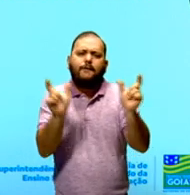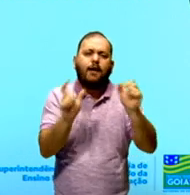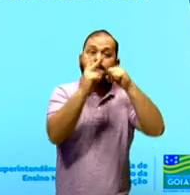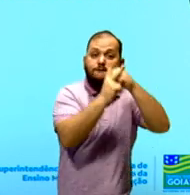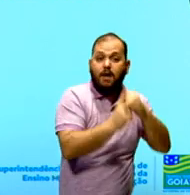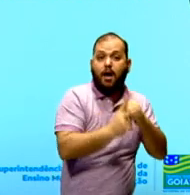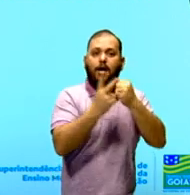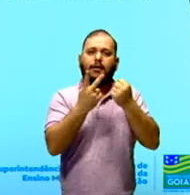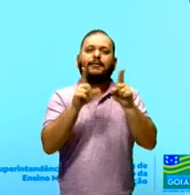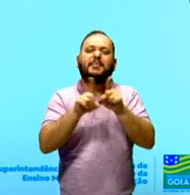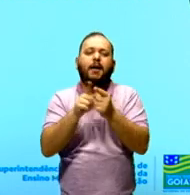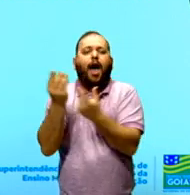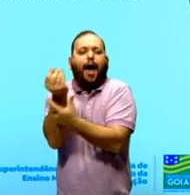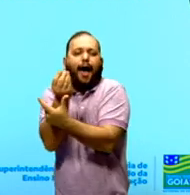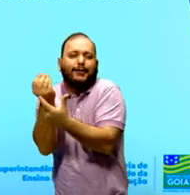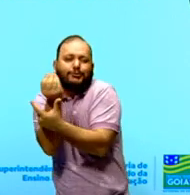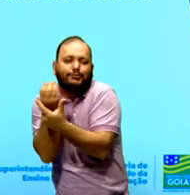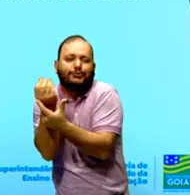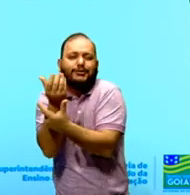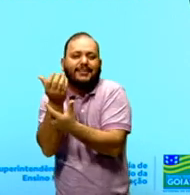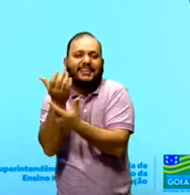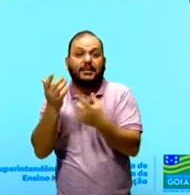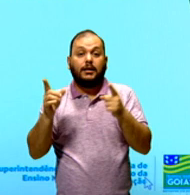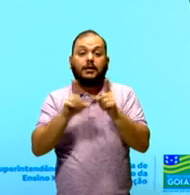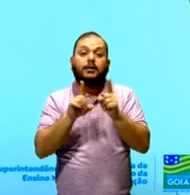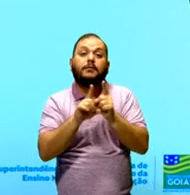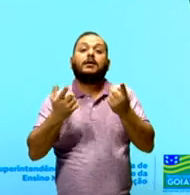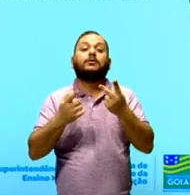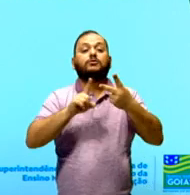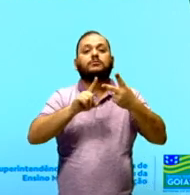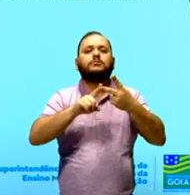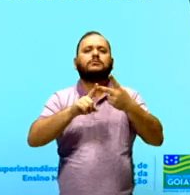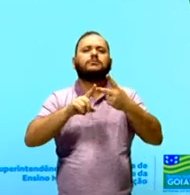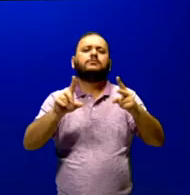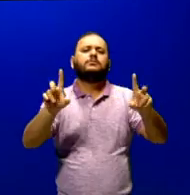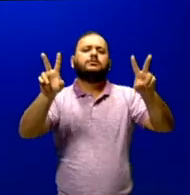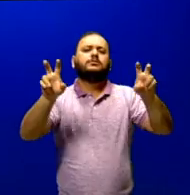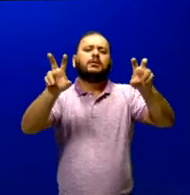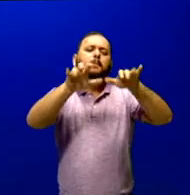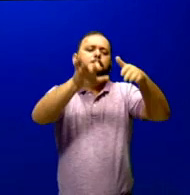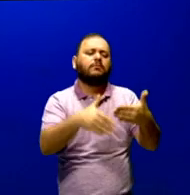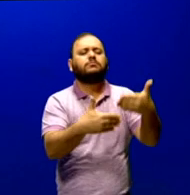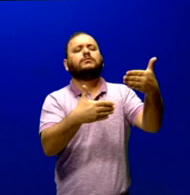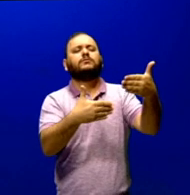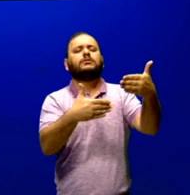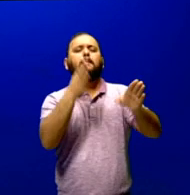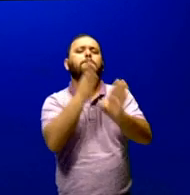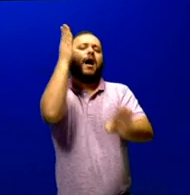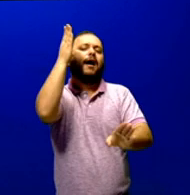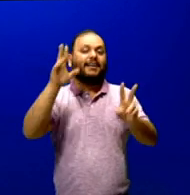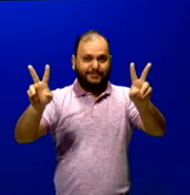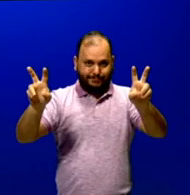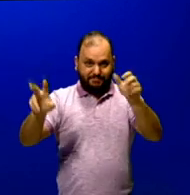segunda expectativa é identificar o tema dessa carta de leitor. Mas, de fato, o nosso grande objetivo da